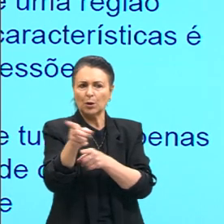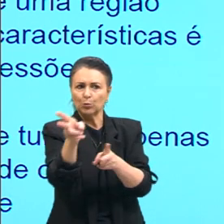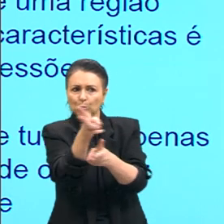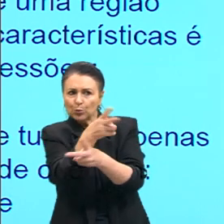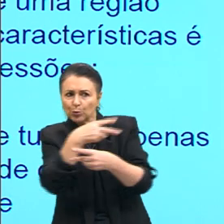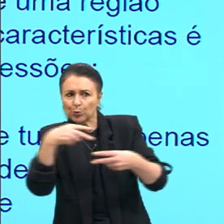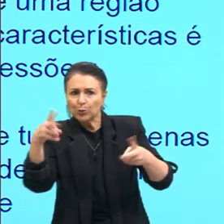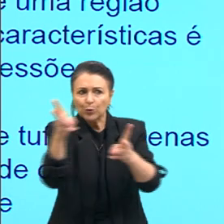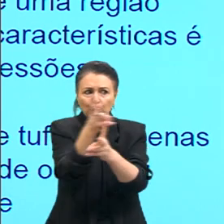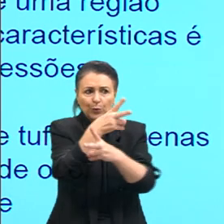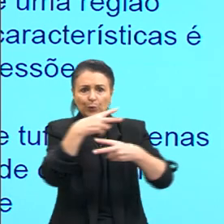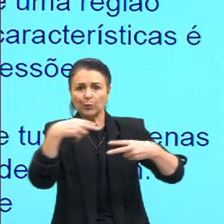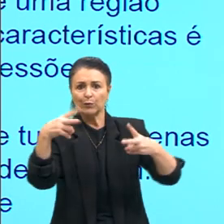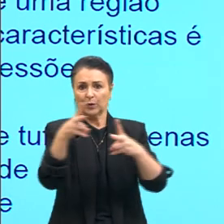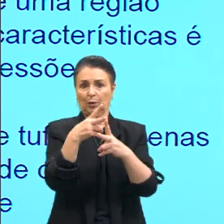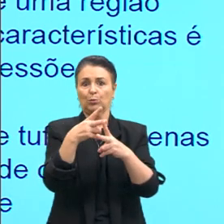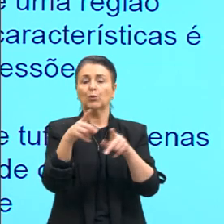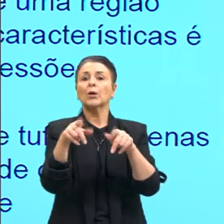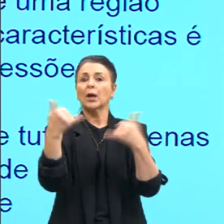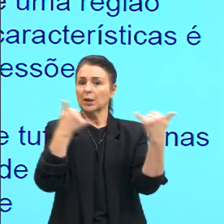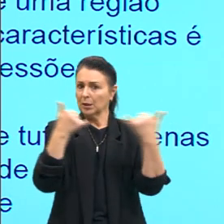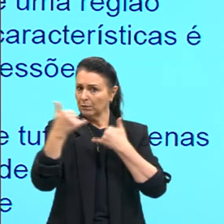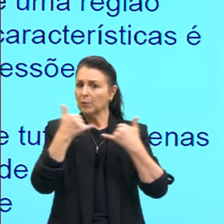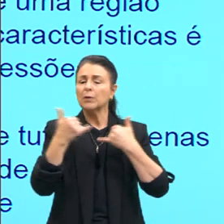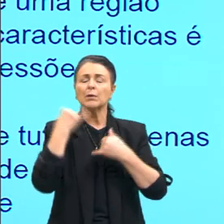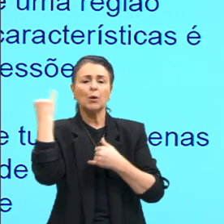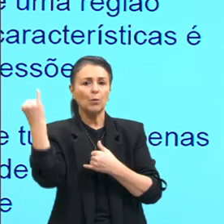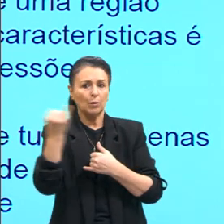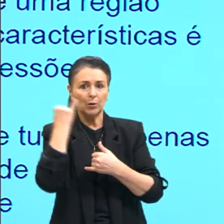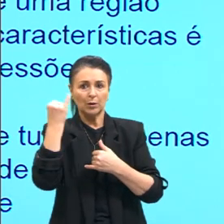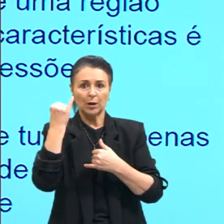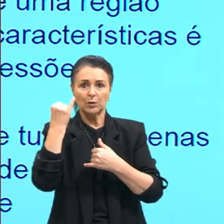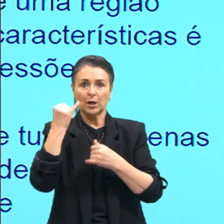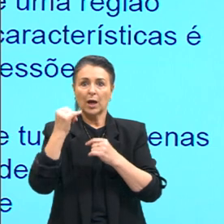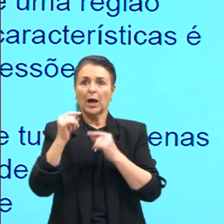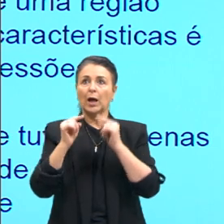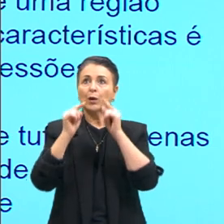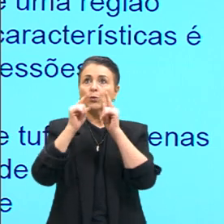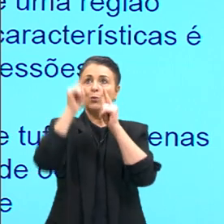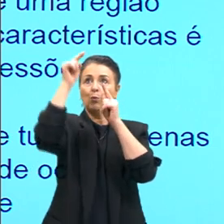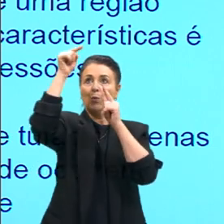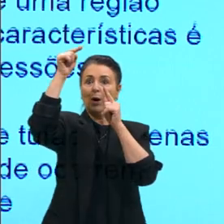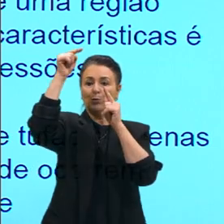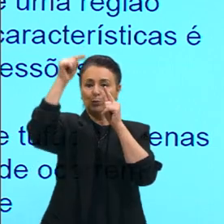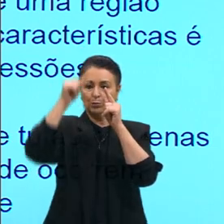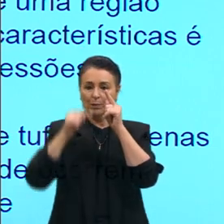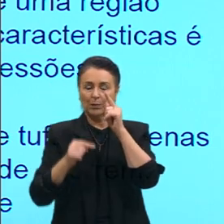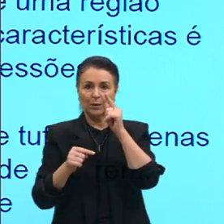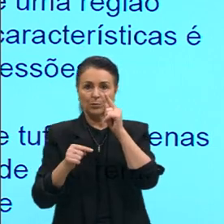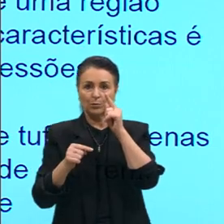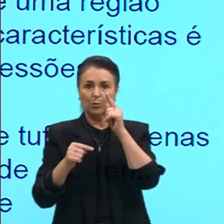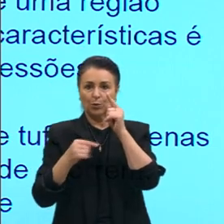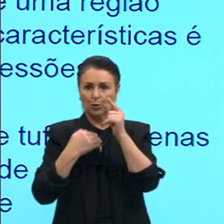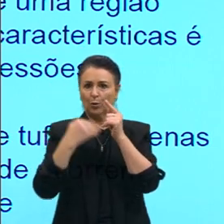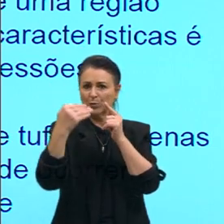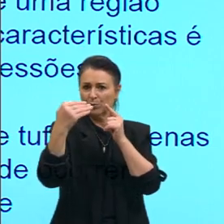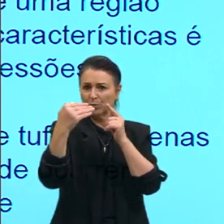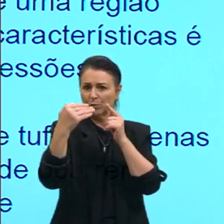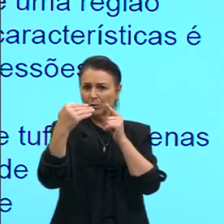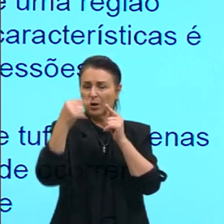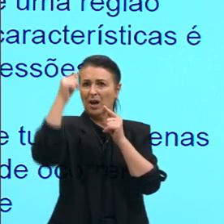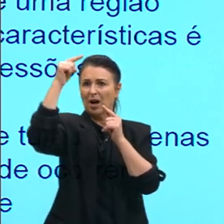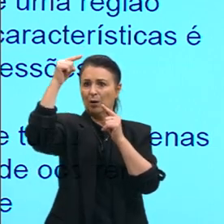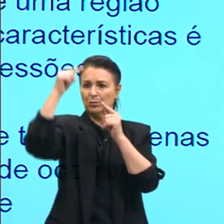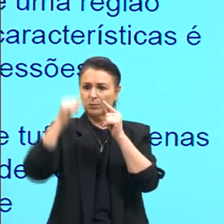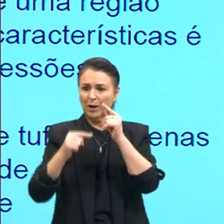direção dos ventos vai te dizer, então, vai sair do alto pro baixo, né? Então, a gente sabe da onde tá saindo alta e